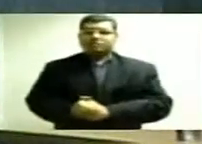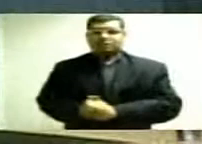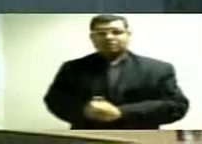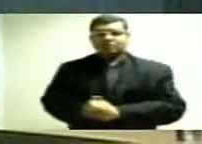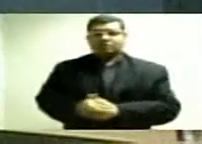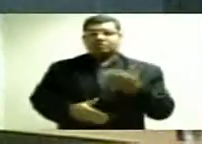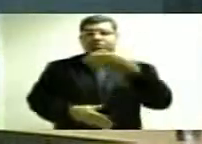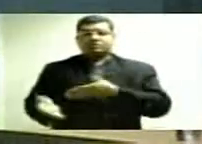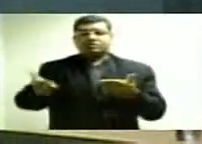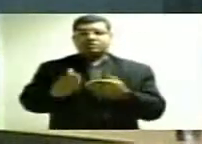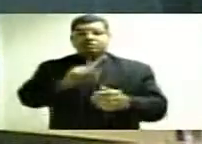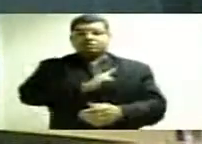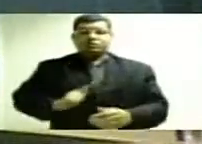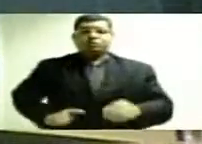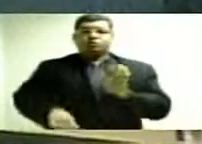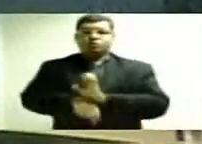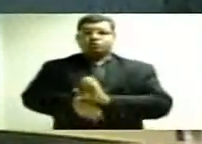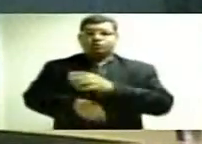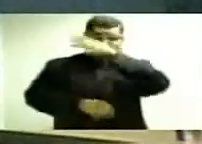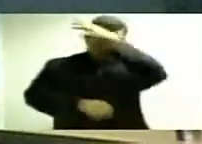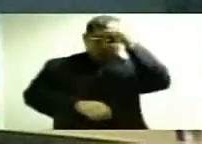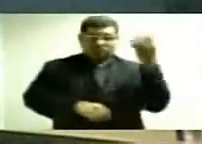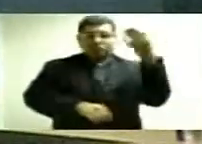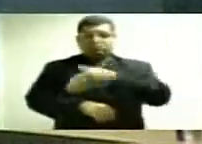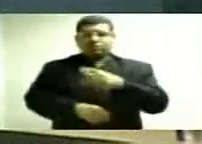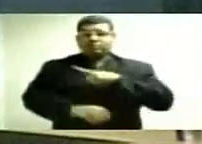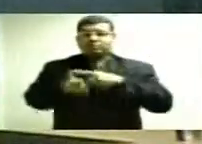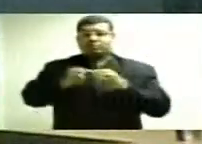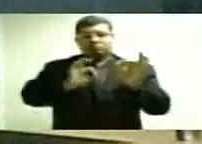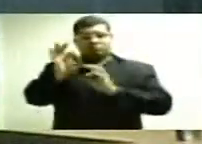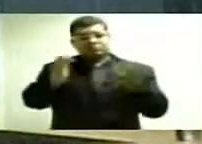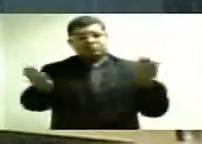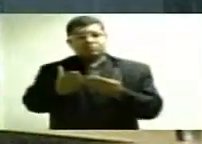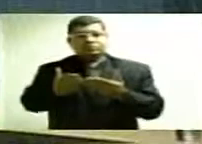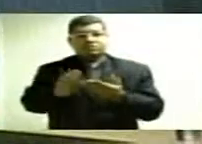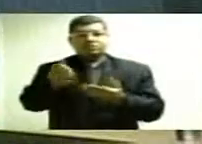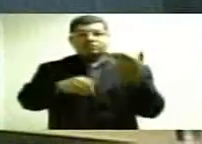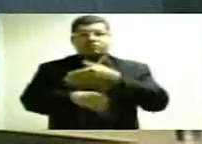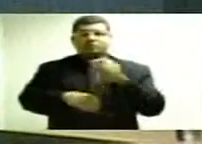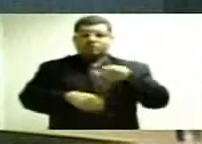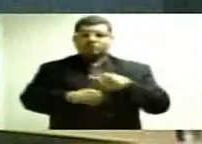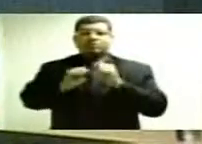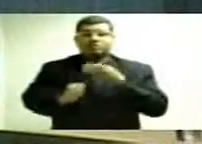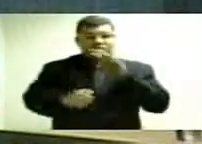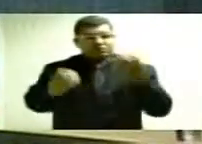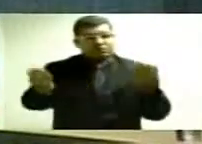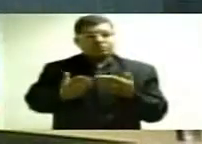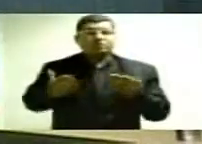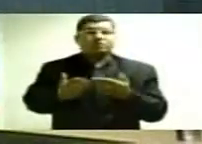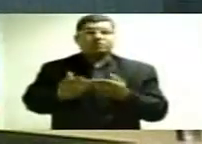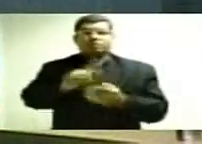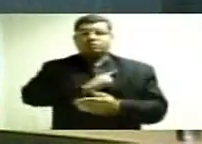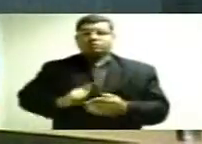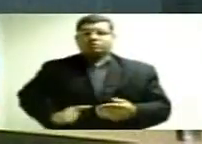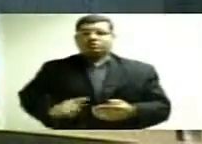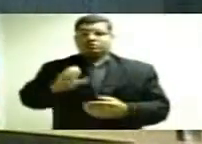O custeio do governo do Estado do Amazonas e desta tribuna, desta aqui de onde eu falo agora, o